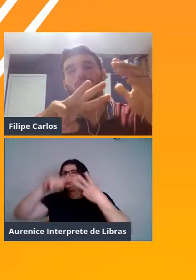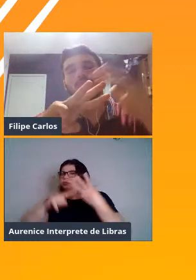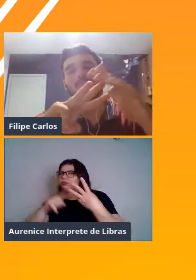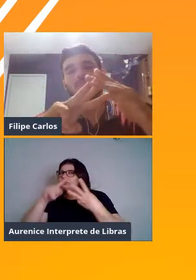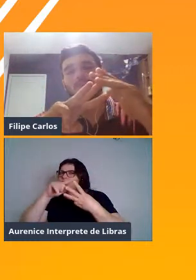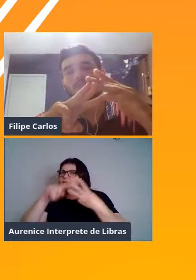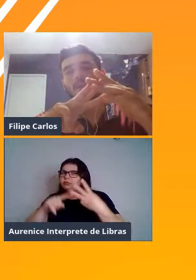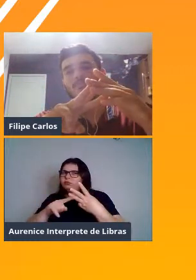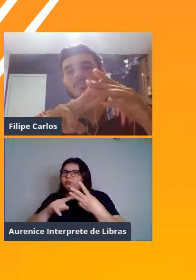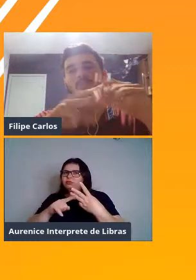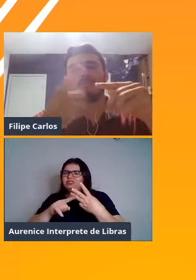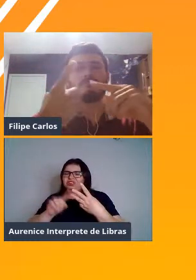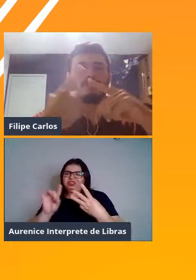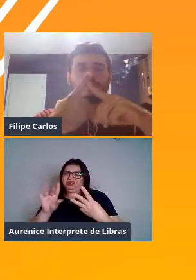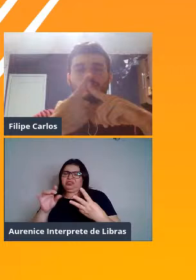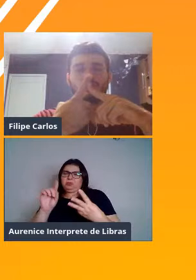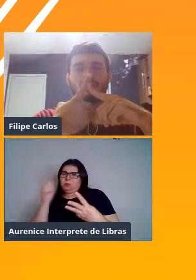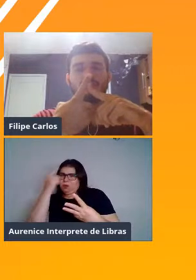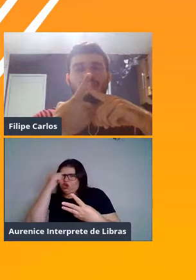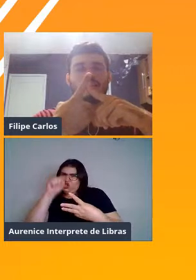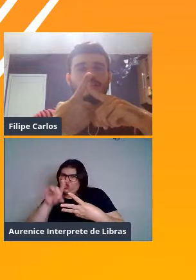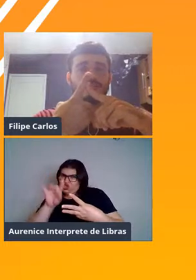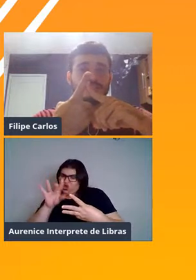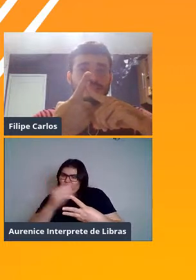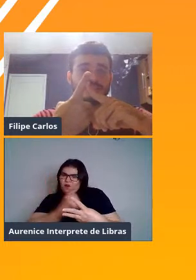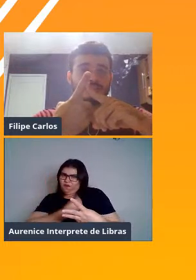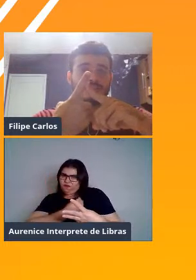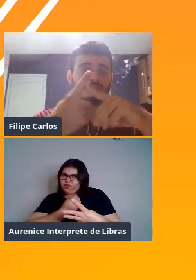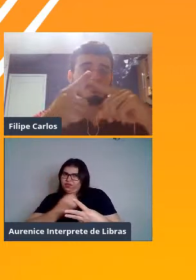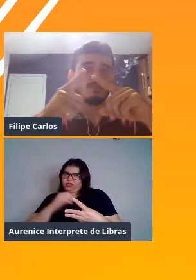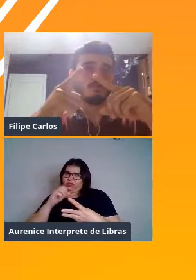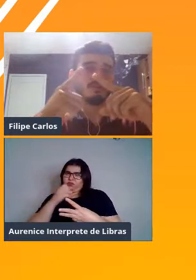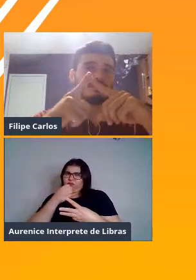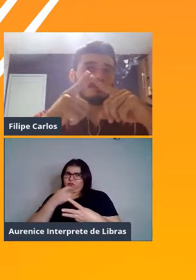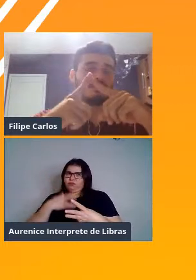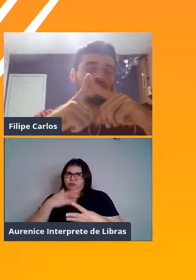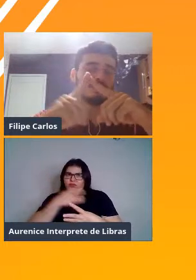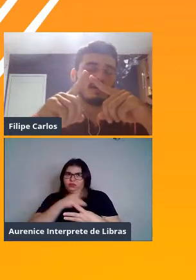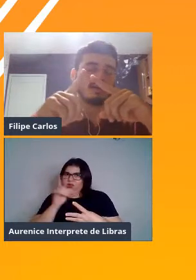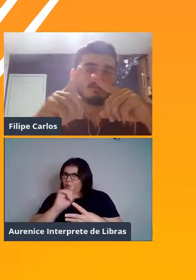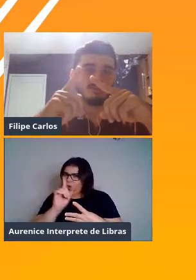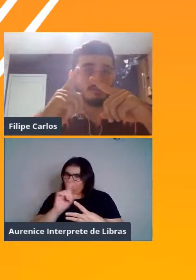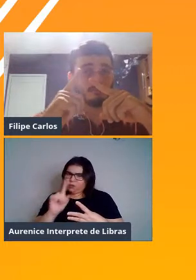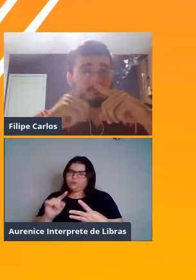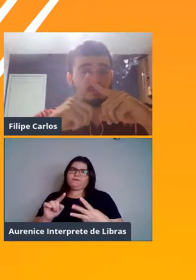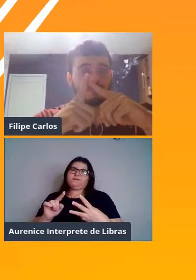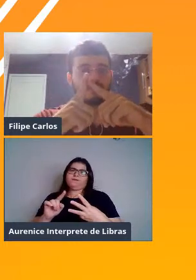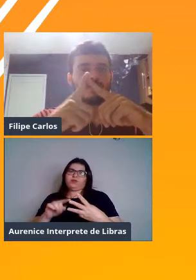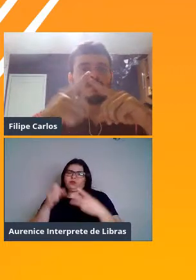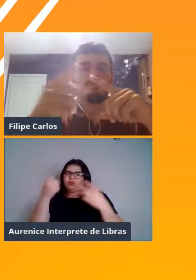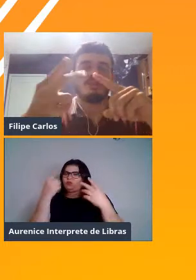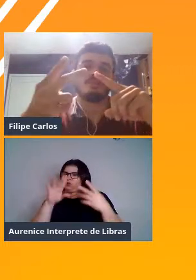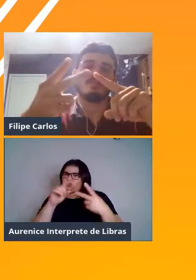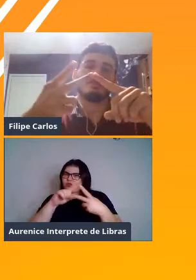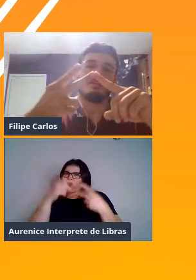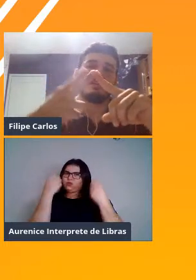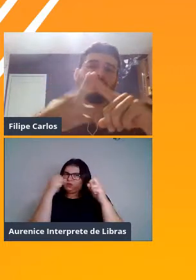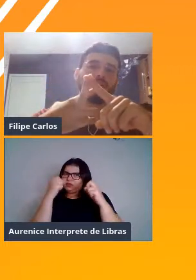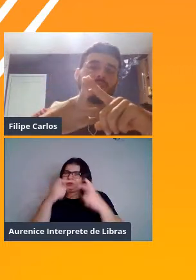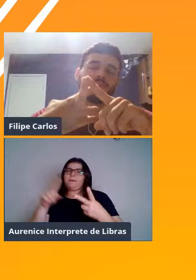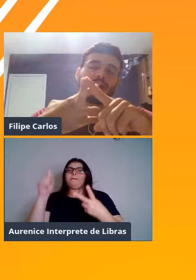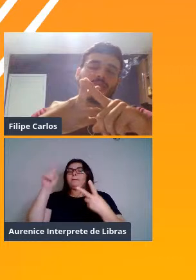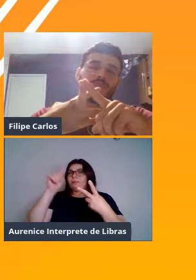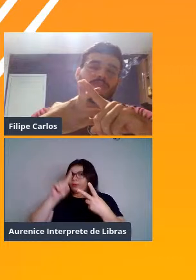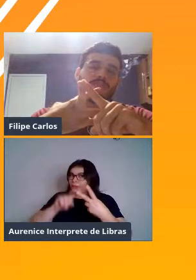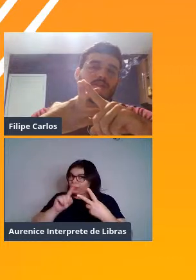na vida saudável, vinda só da atividade física, certo? Não pensem só do exercício físico. Pensem também